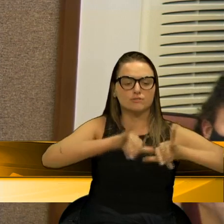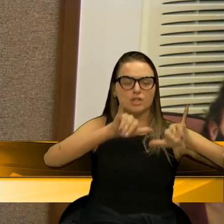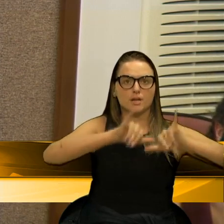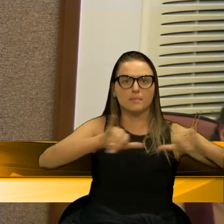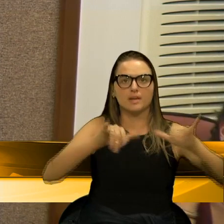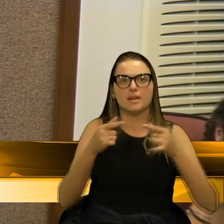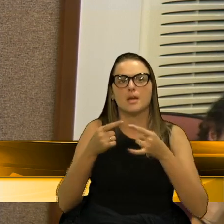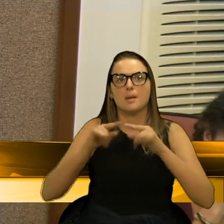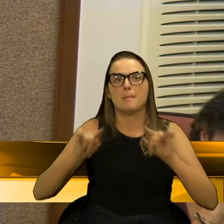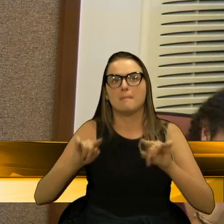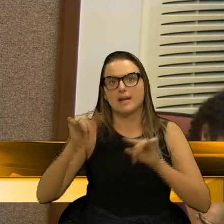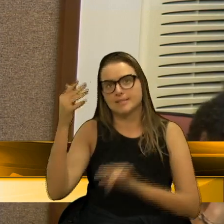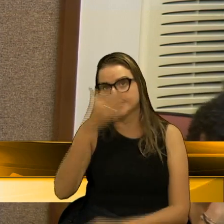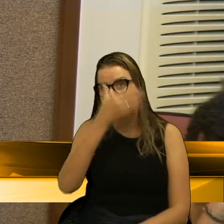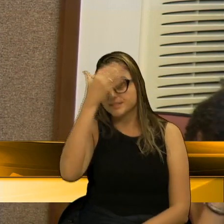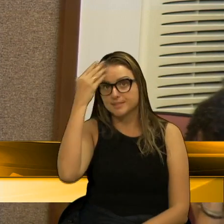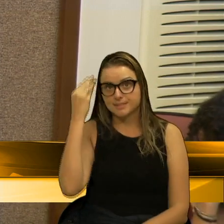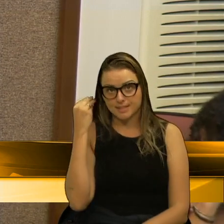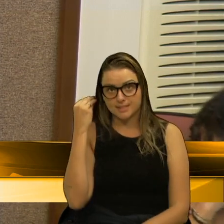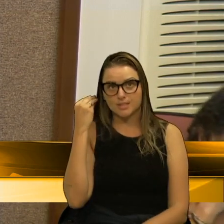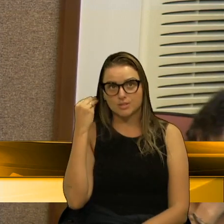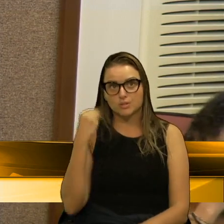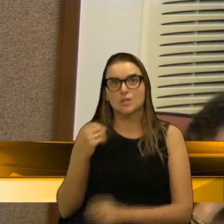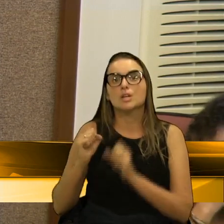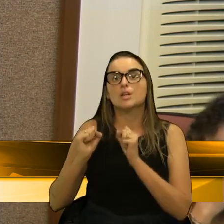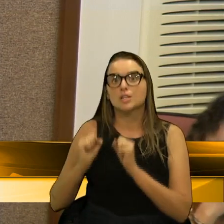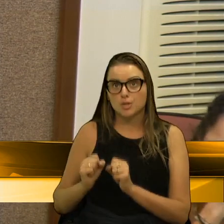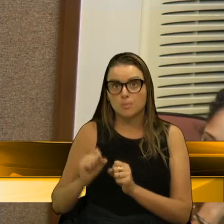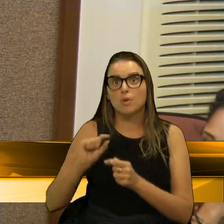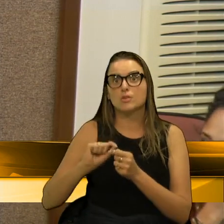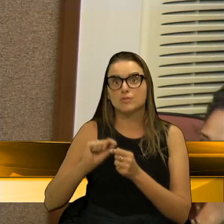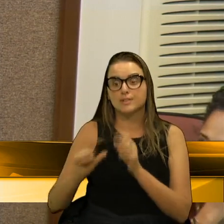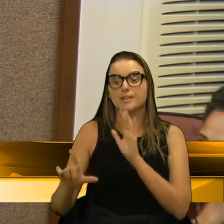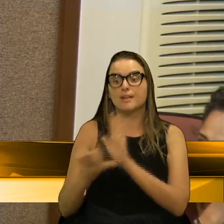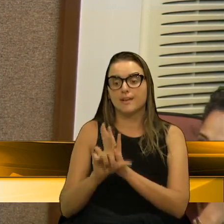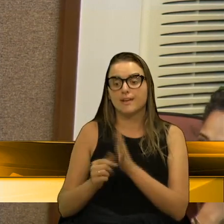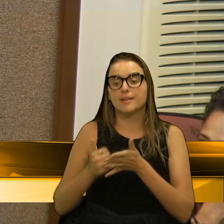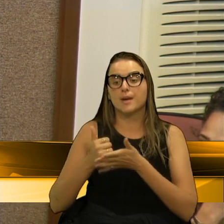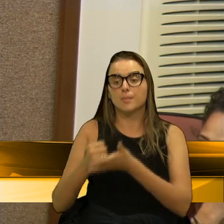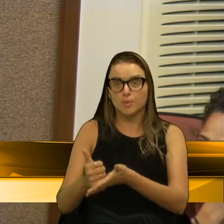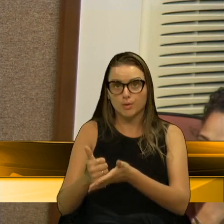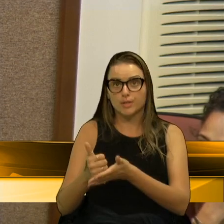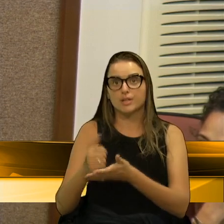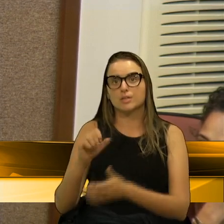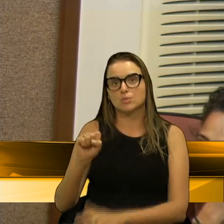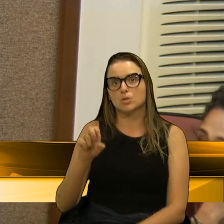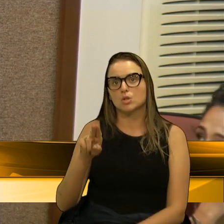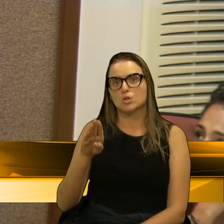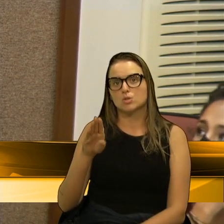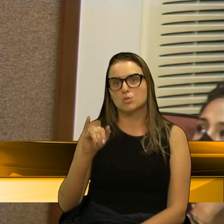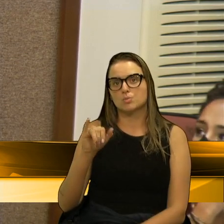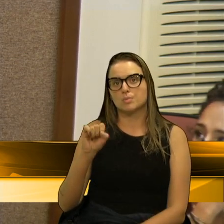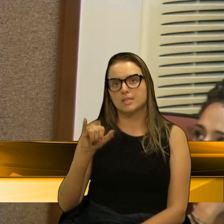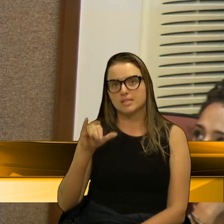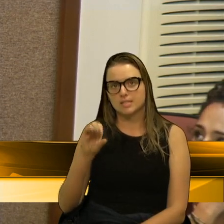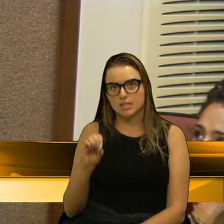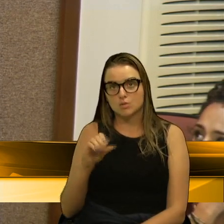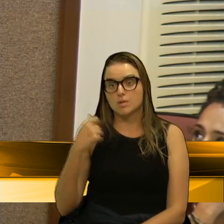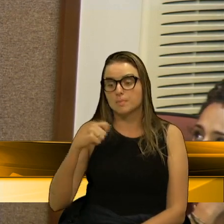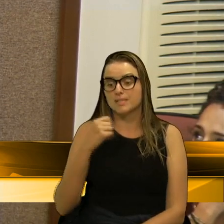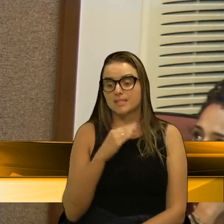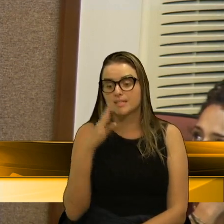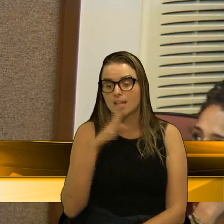mas está esquecendo que pode fazer lei criando subsídio municipal e pode e deve logo